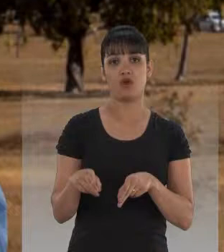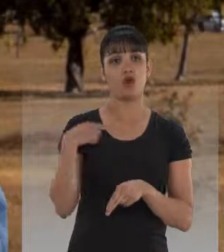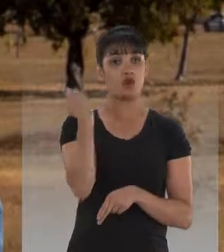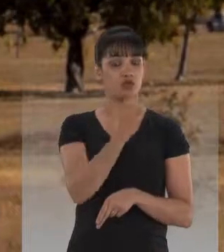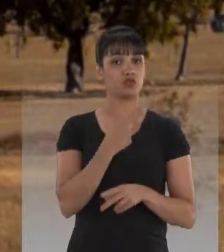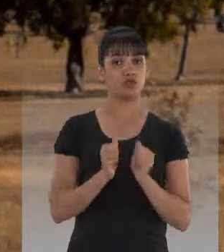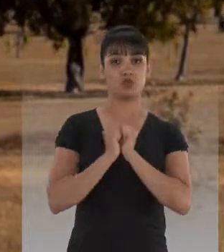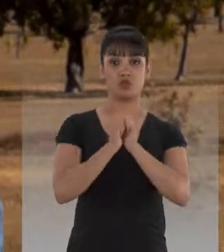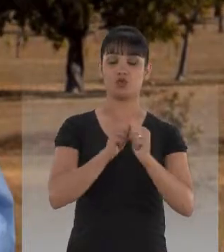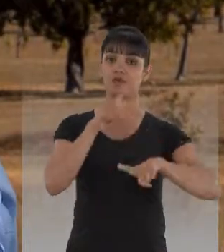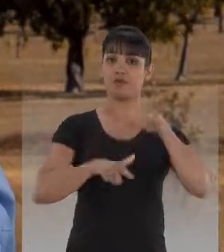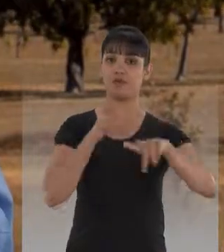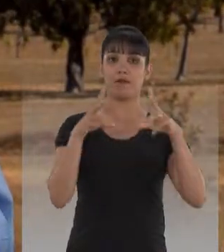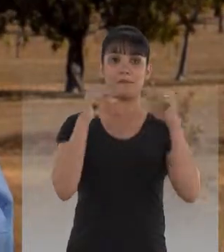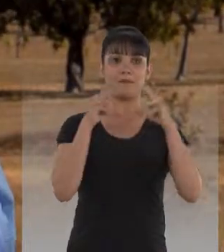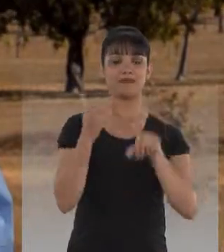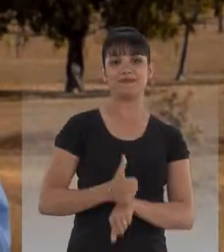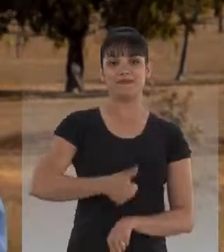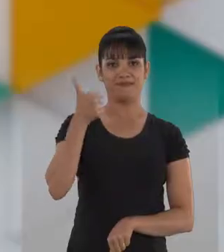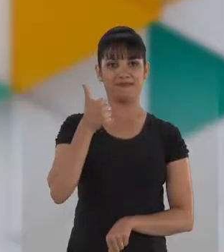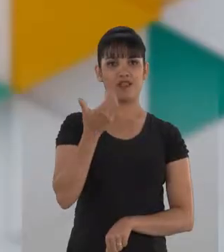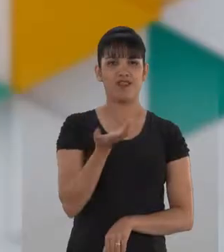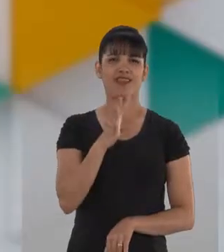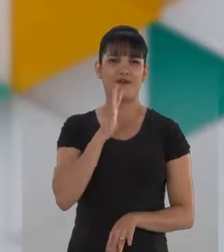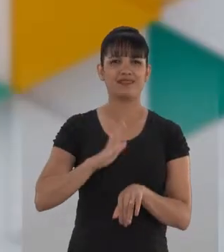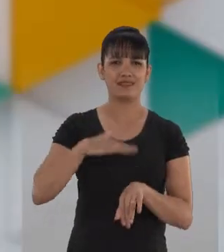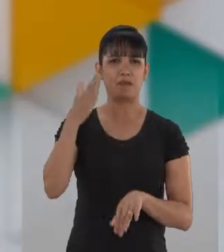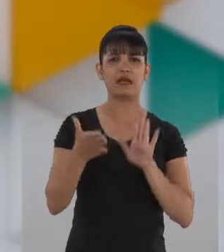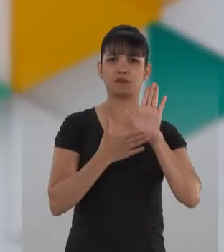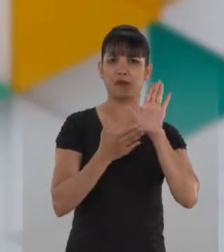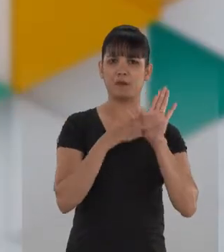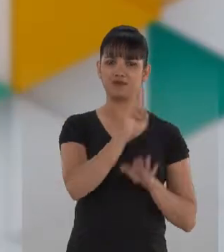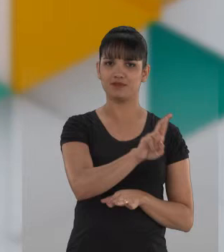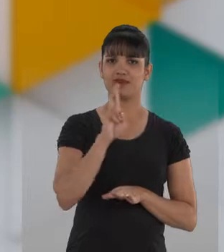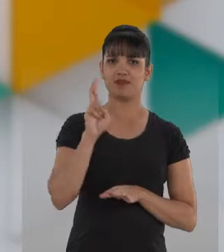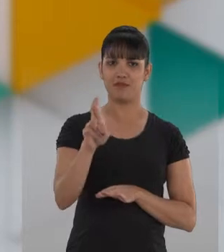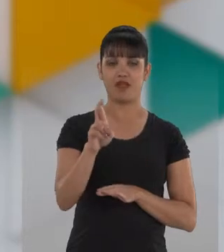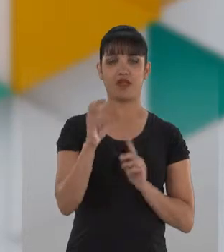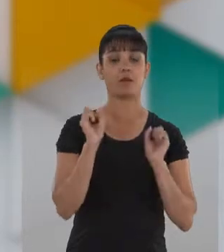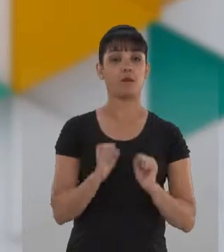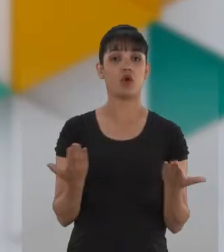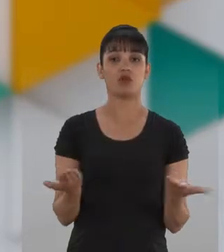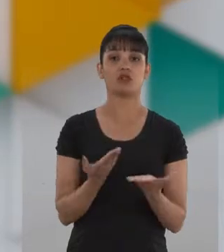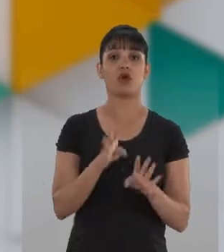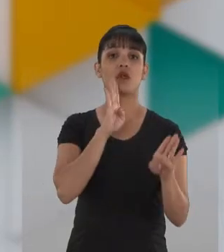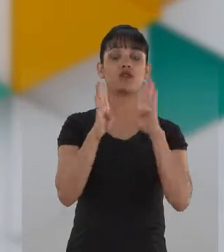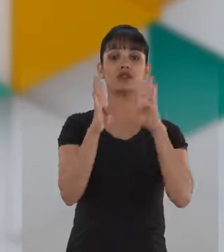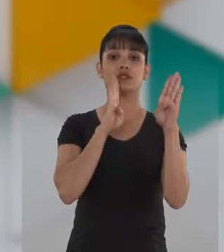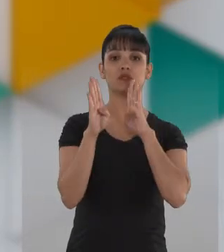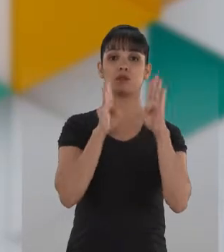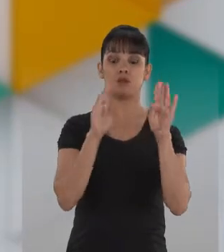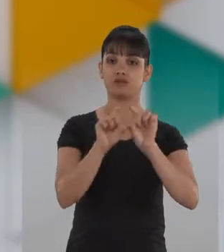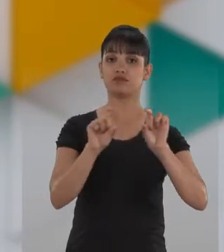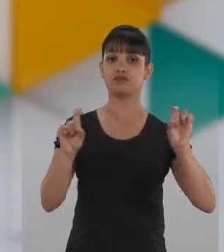Nós estamos juntos por uma Brasília melhor. Quer saber mais sobre as propostas de Hollenberg? Entre agora na fanpage